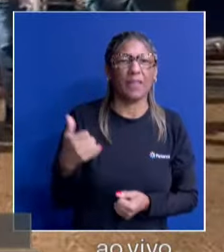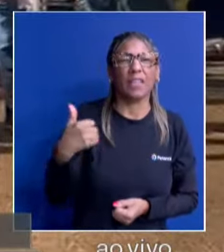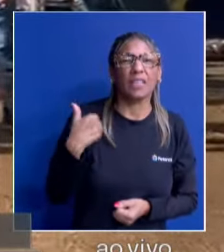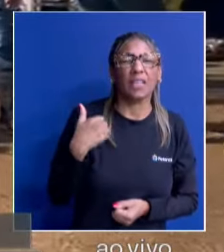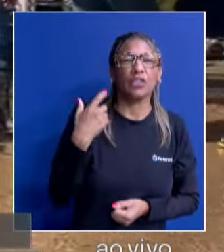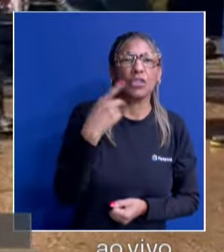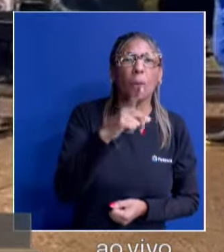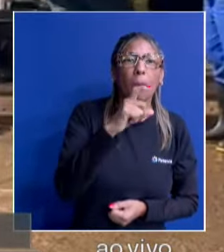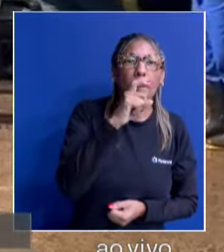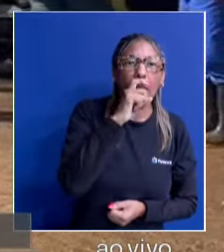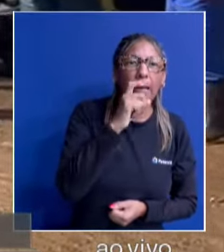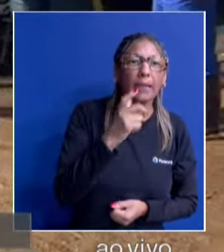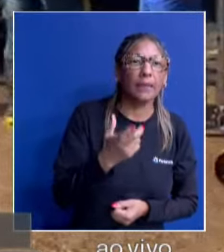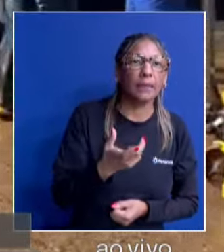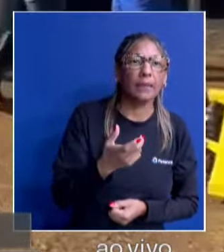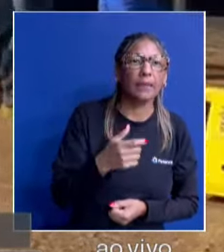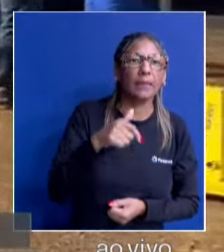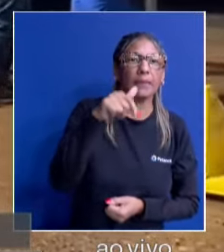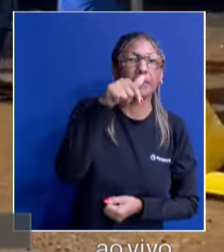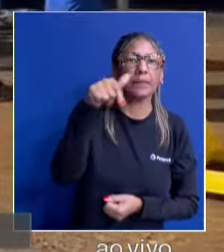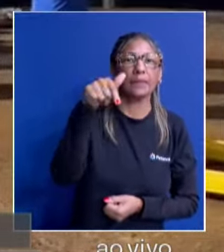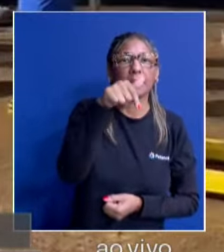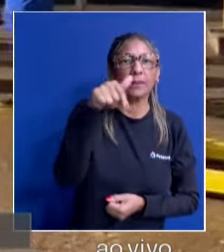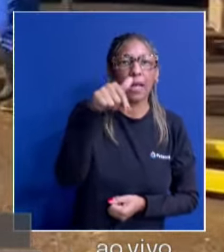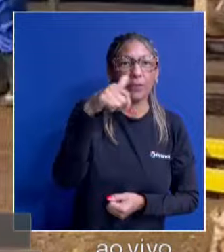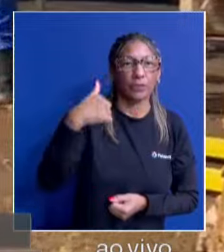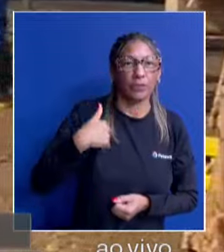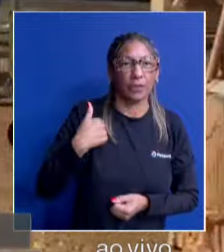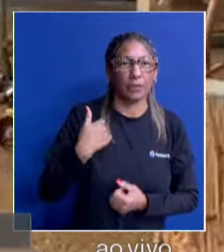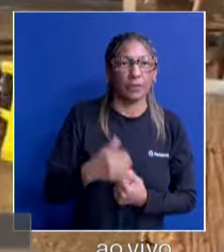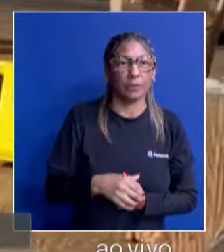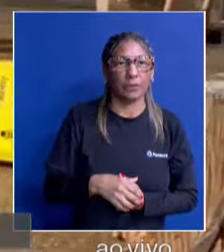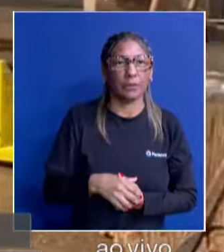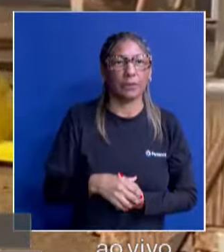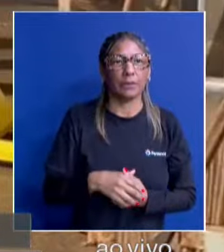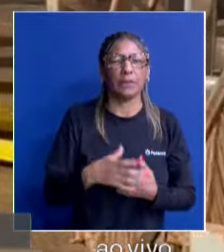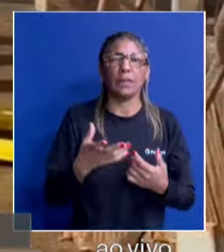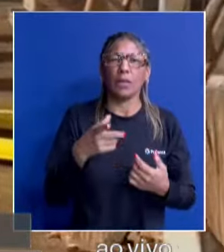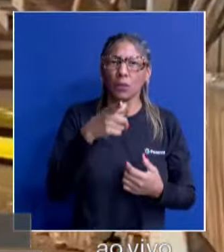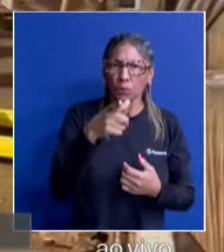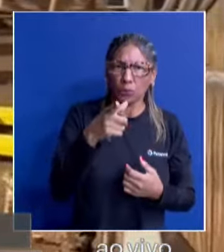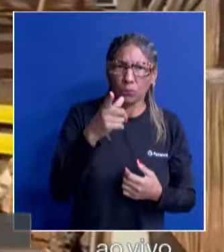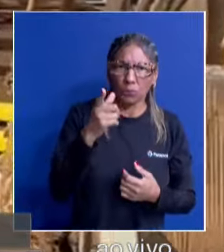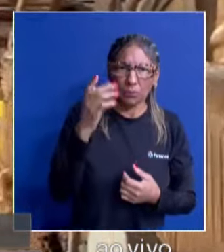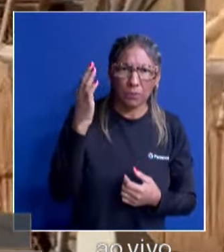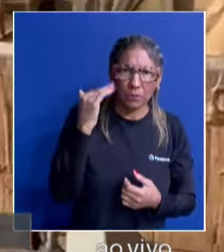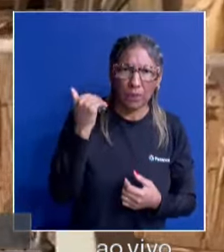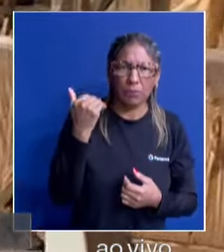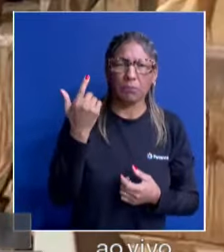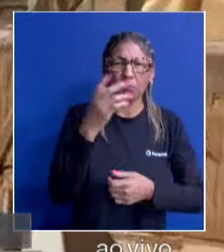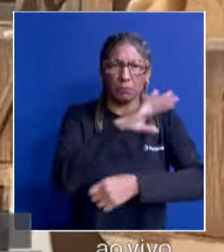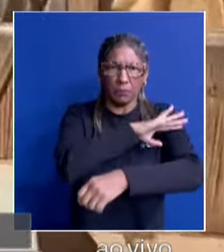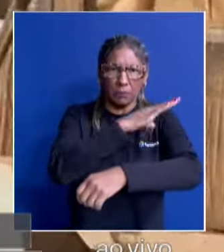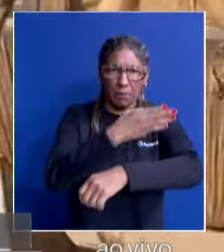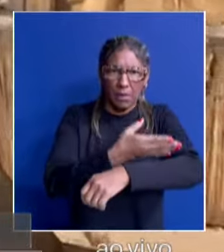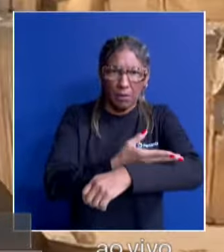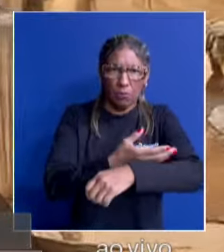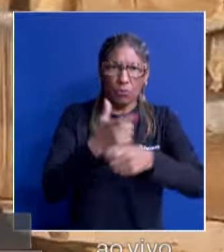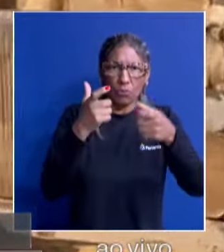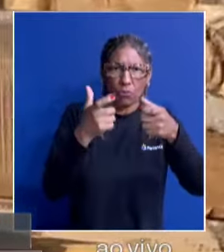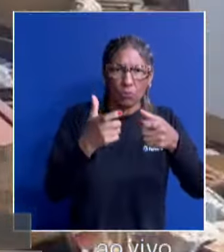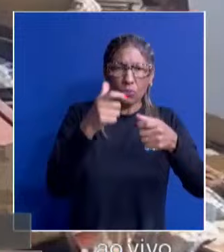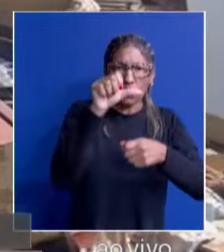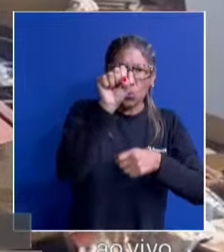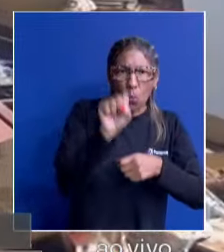do teu pai, Jéssica? 77 anos. 77 anos. Essa informação de que ele estava num abrigo na Zona Sul, essa informação vem de quanto?